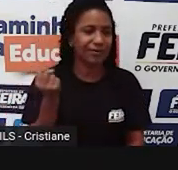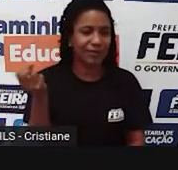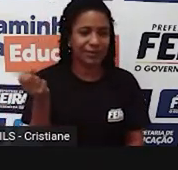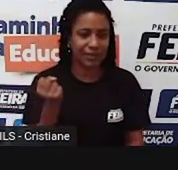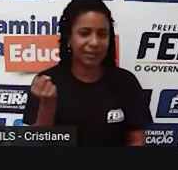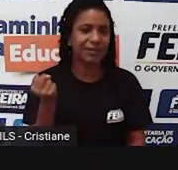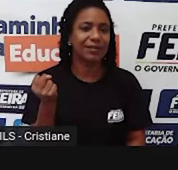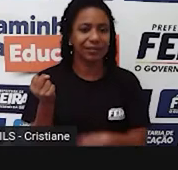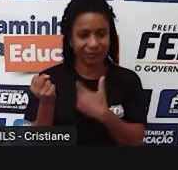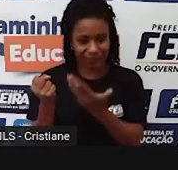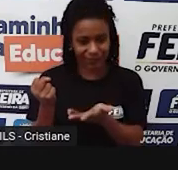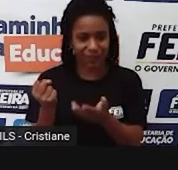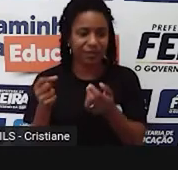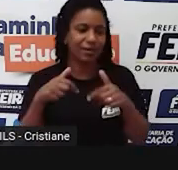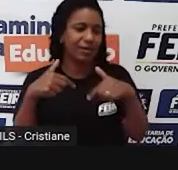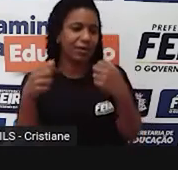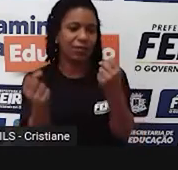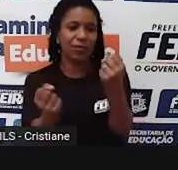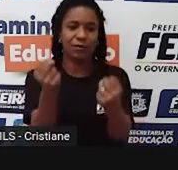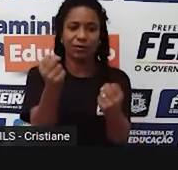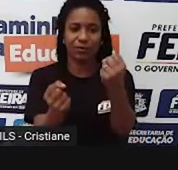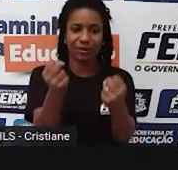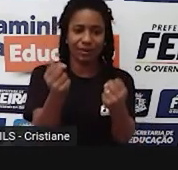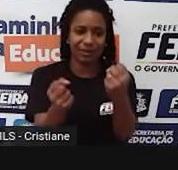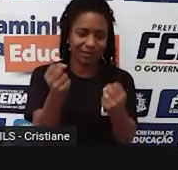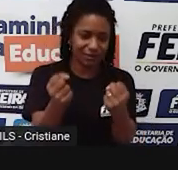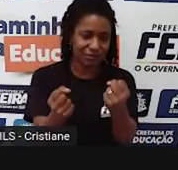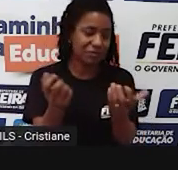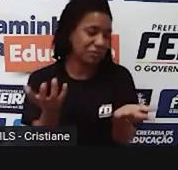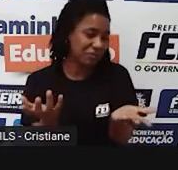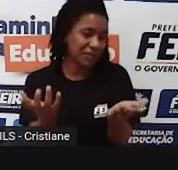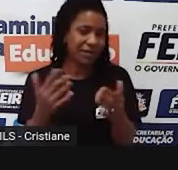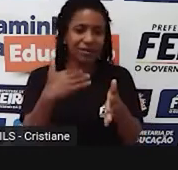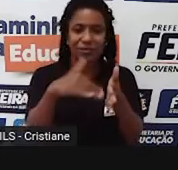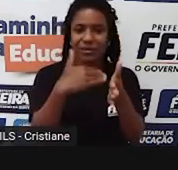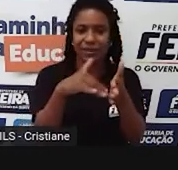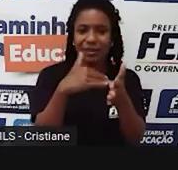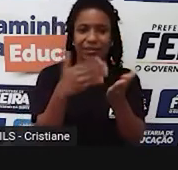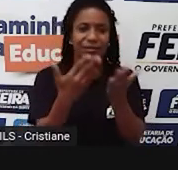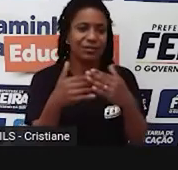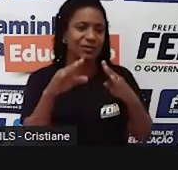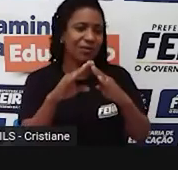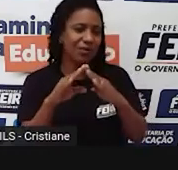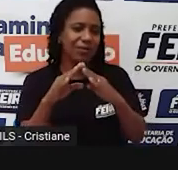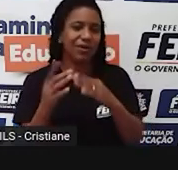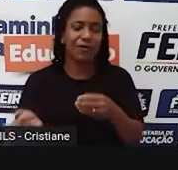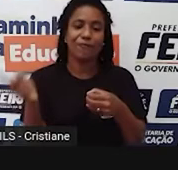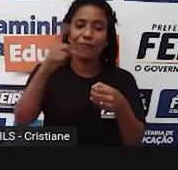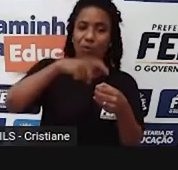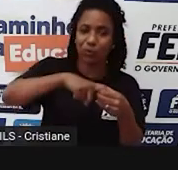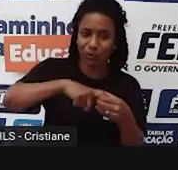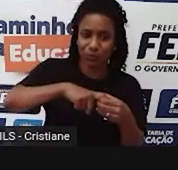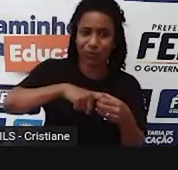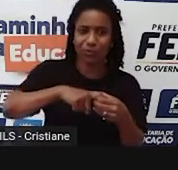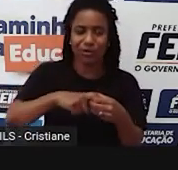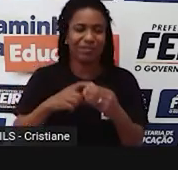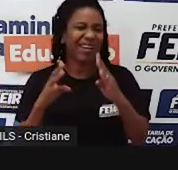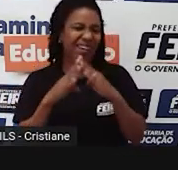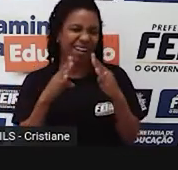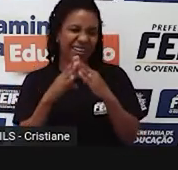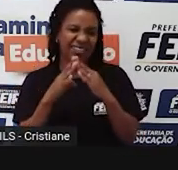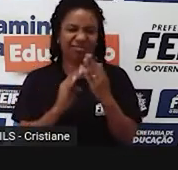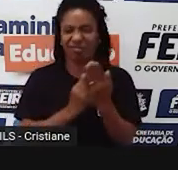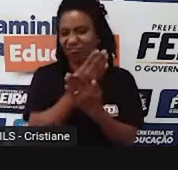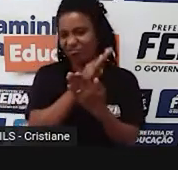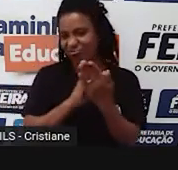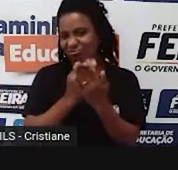motorista, né? É um motorista, é um secretário escolar, sei lá, voltou para o mercado de trabalho porque não conseguia, né? Ficar em casa